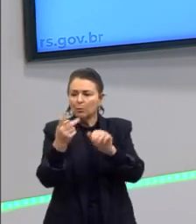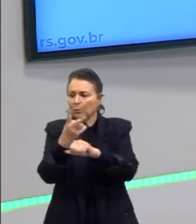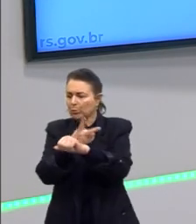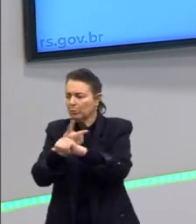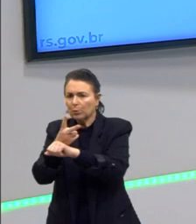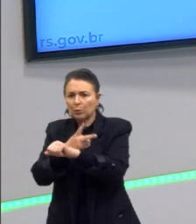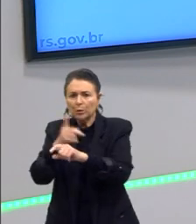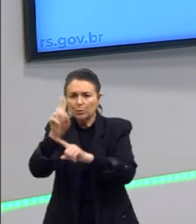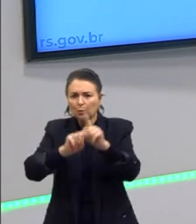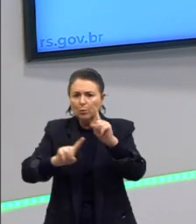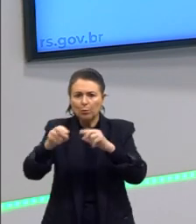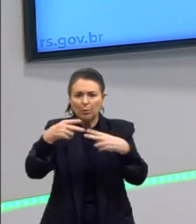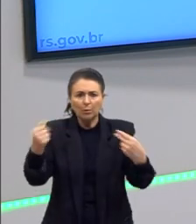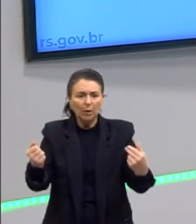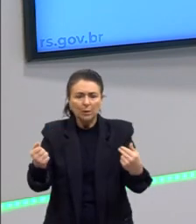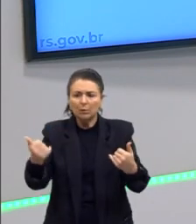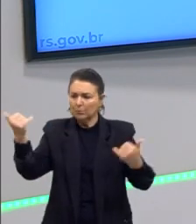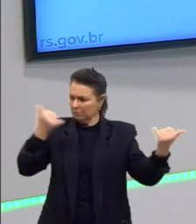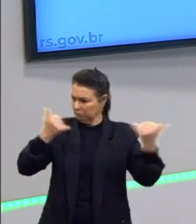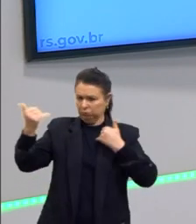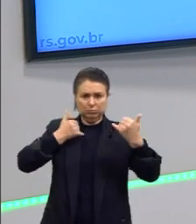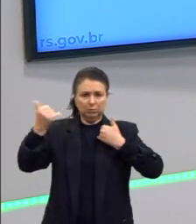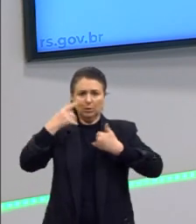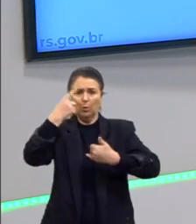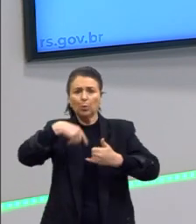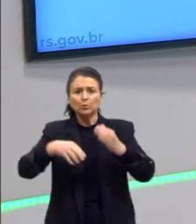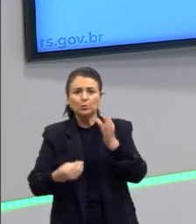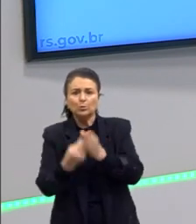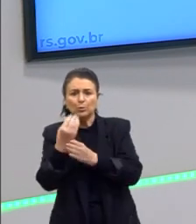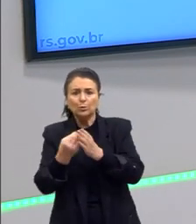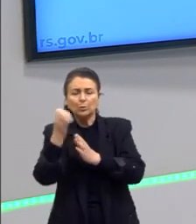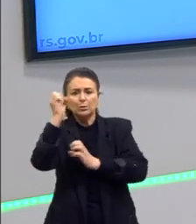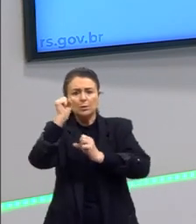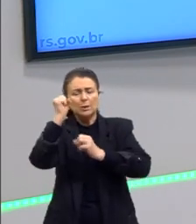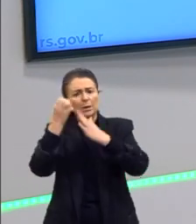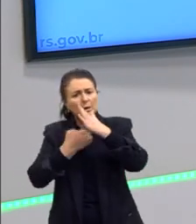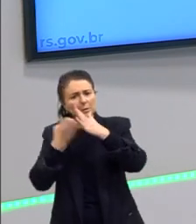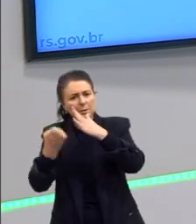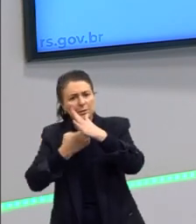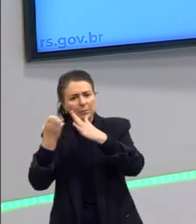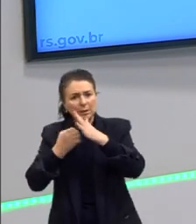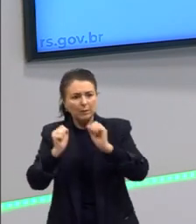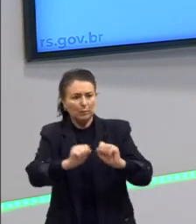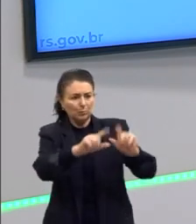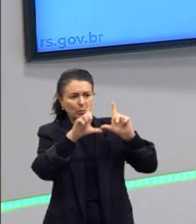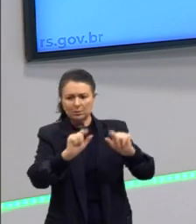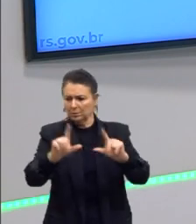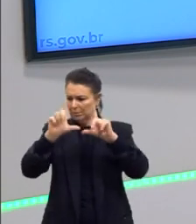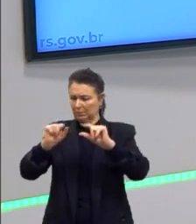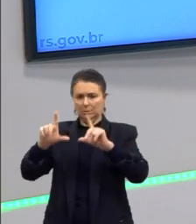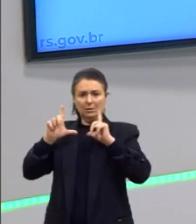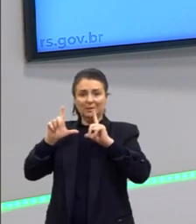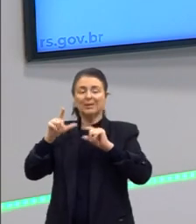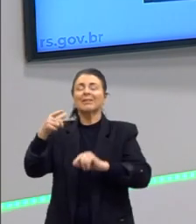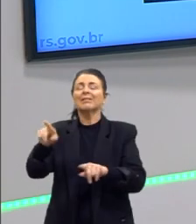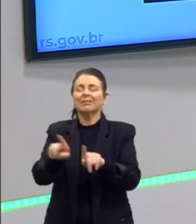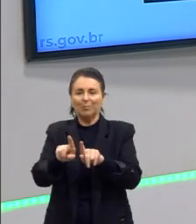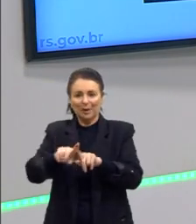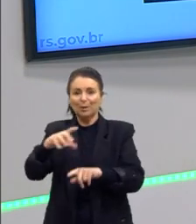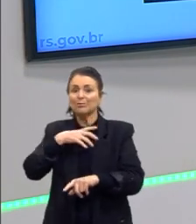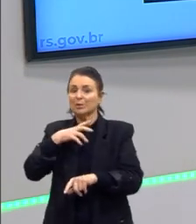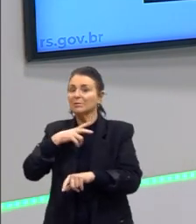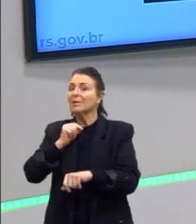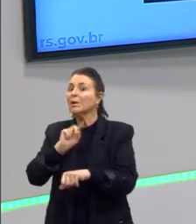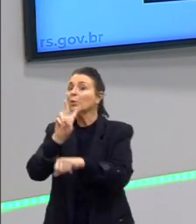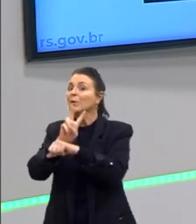de um produto, em sequência, ele já aparece outros produtos ou aquela empresa em nossa tela. É uma forma de vigilância, Certo?